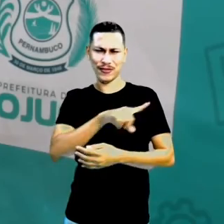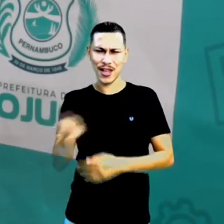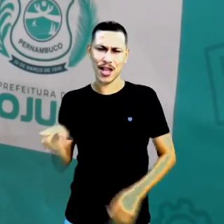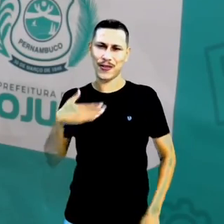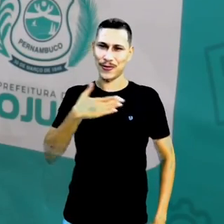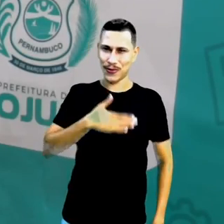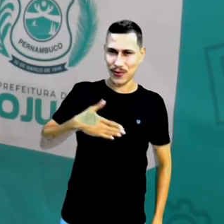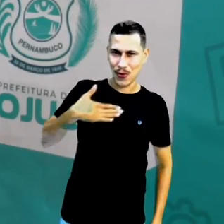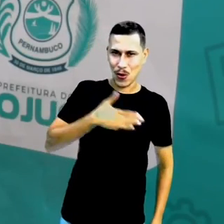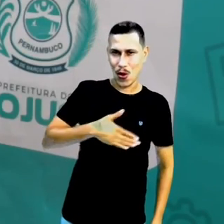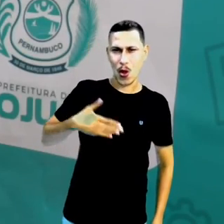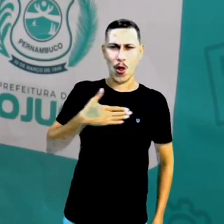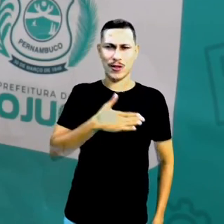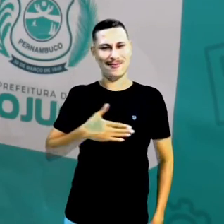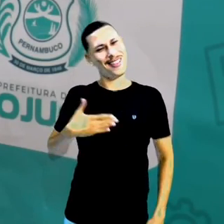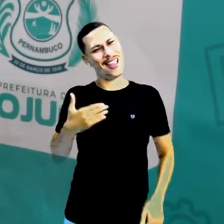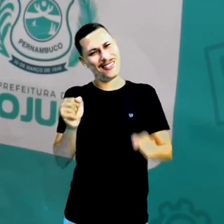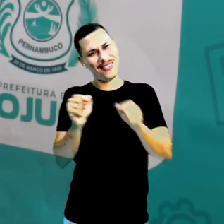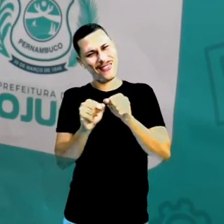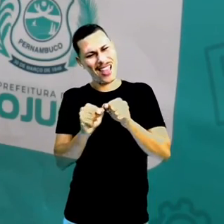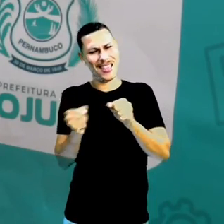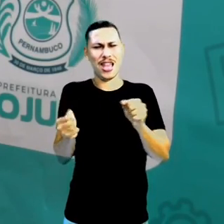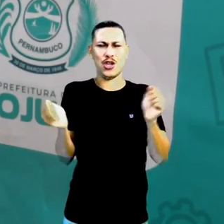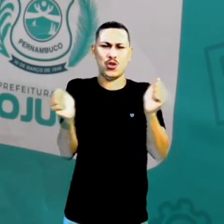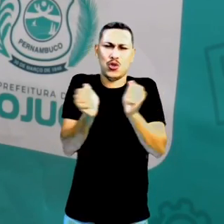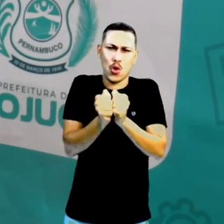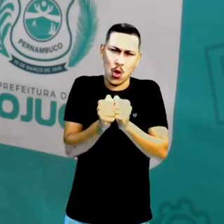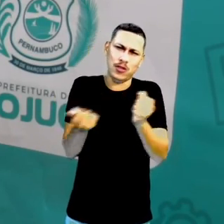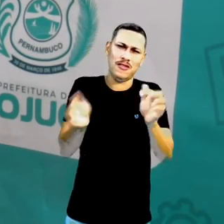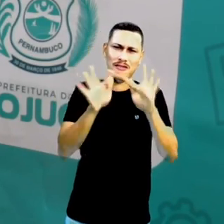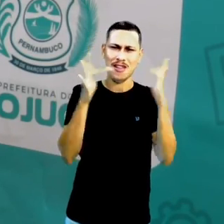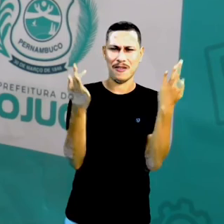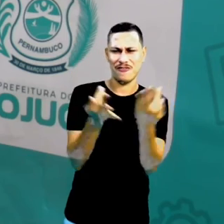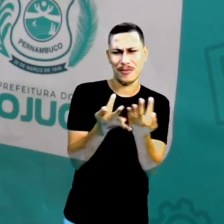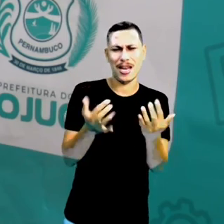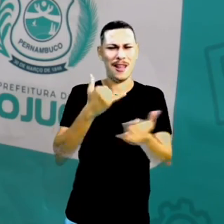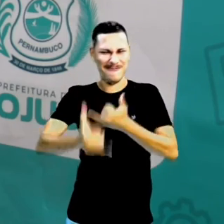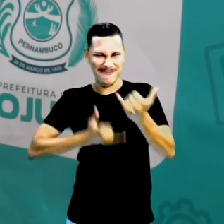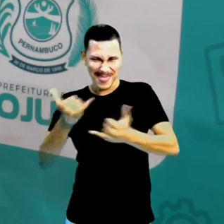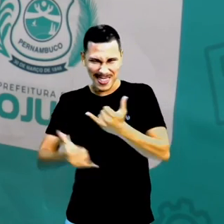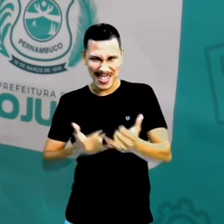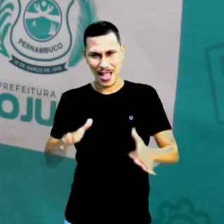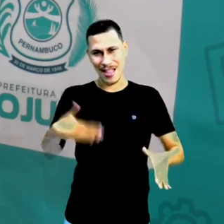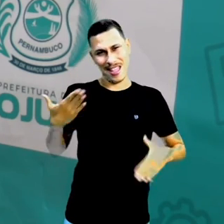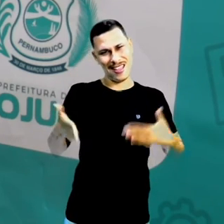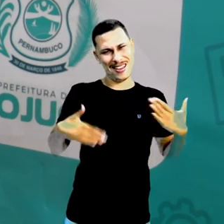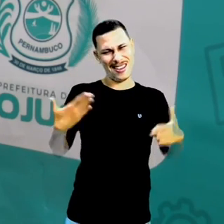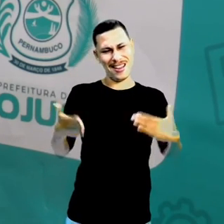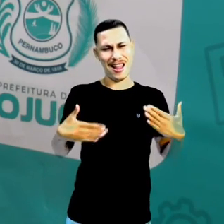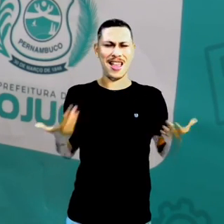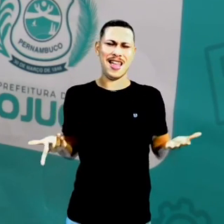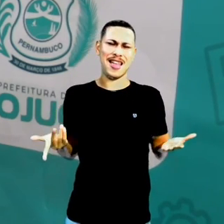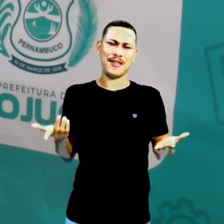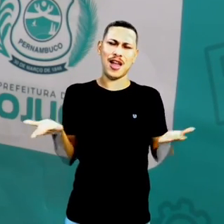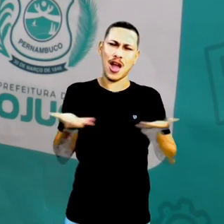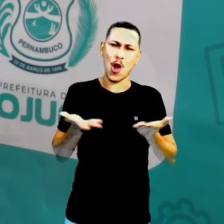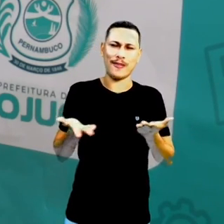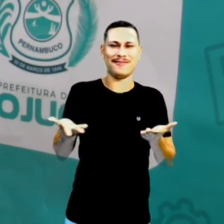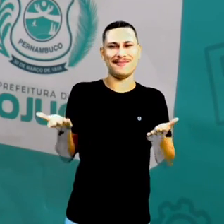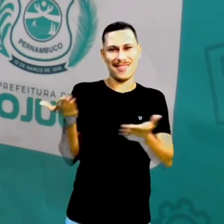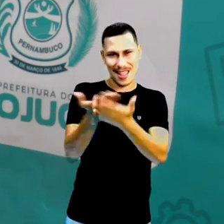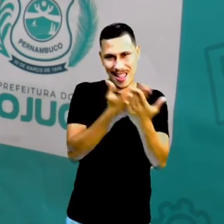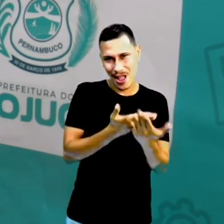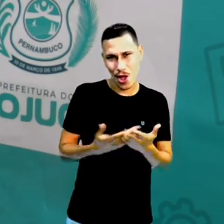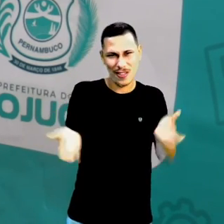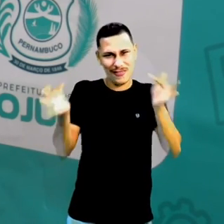gosta E vai realizar com seus pais Se divirtam bastante, crianças A nossa aula está chegando ao